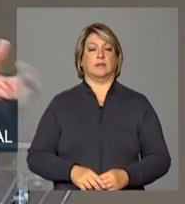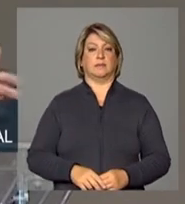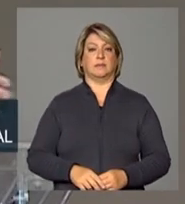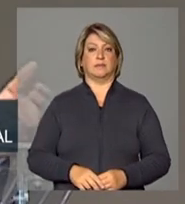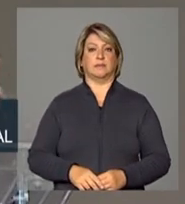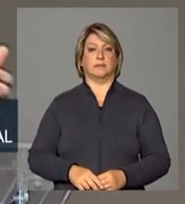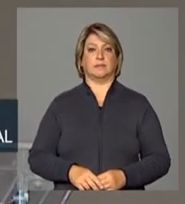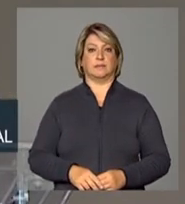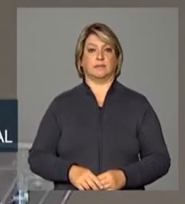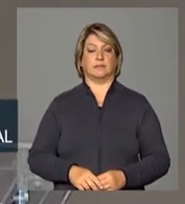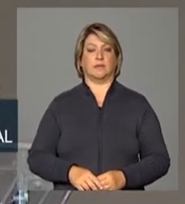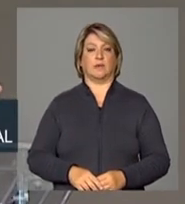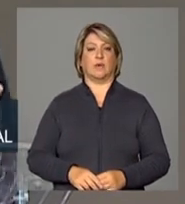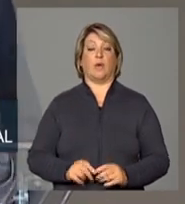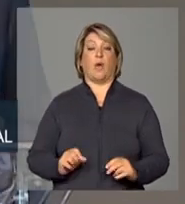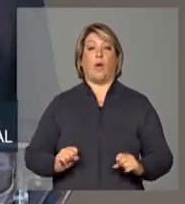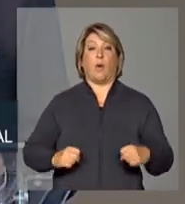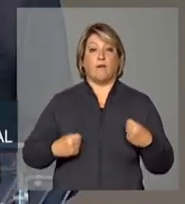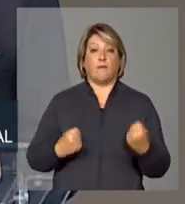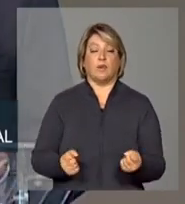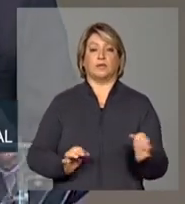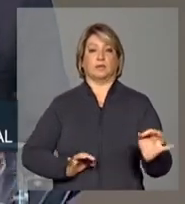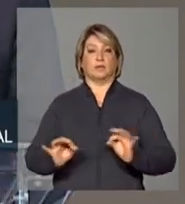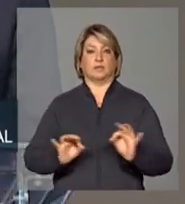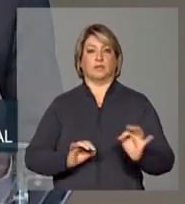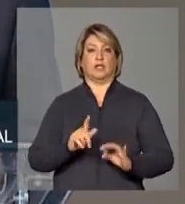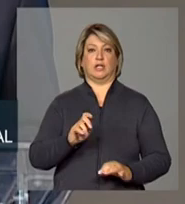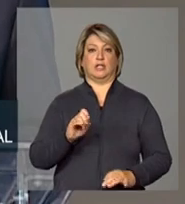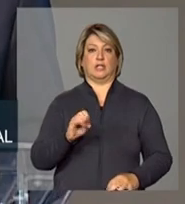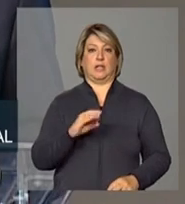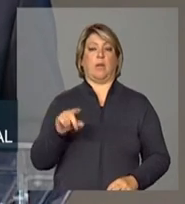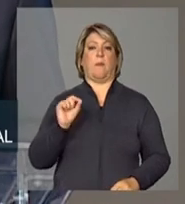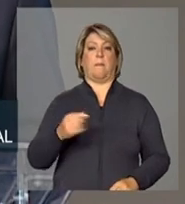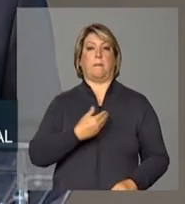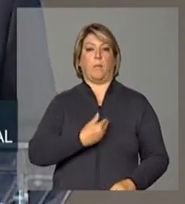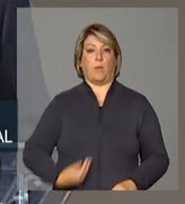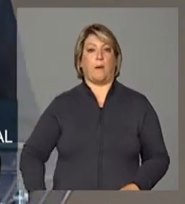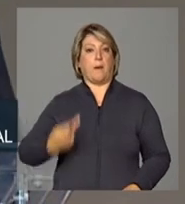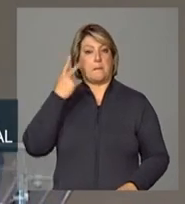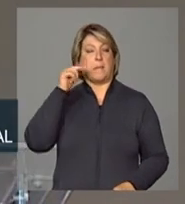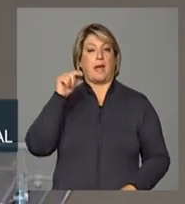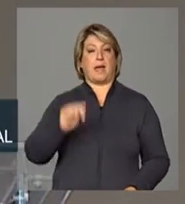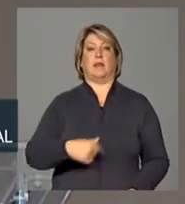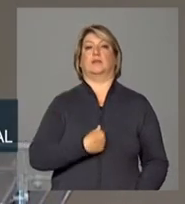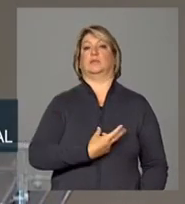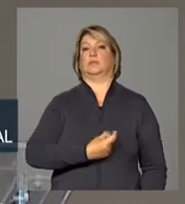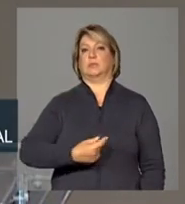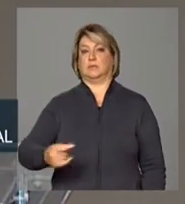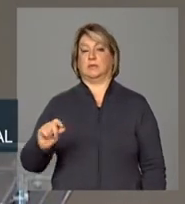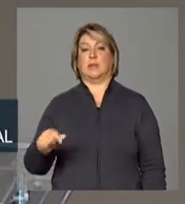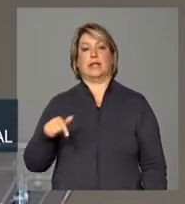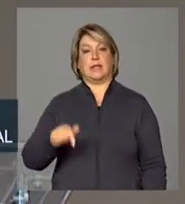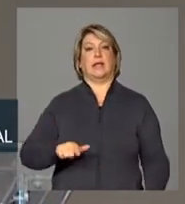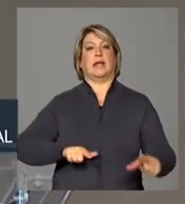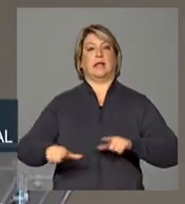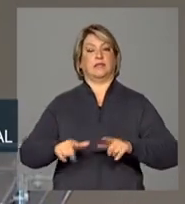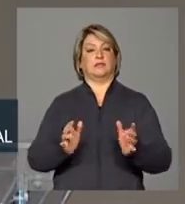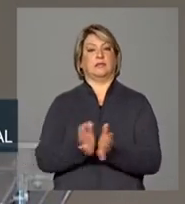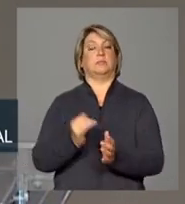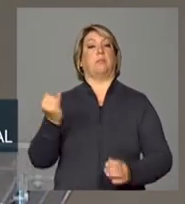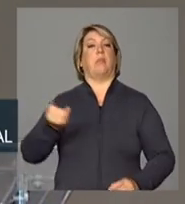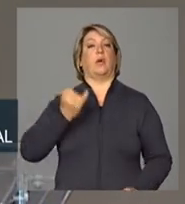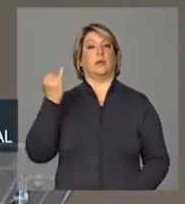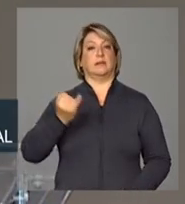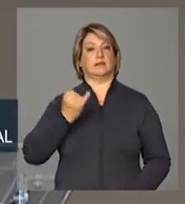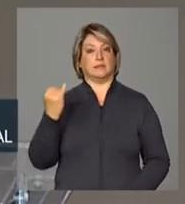o reforço a gestão pública para a sustentabilidade são atividades importantes